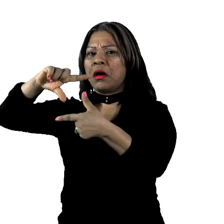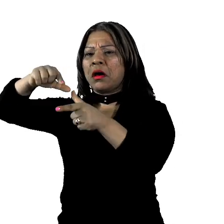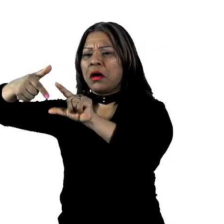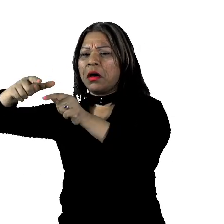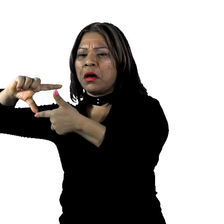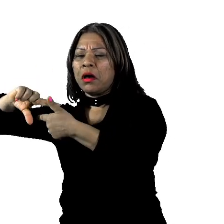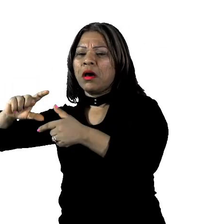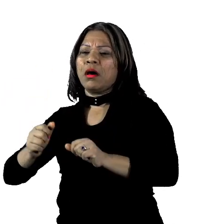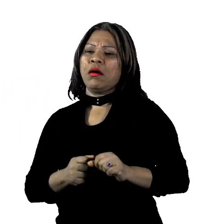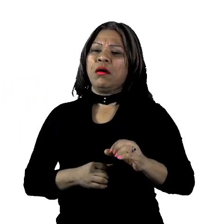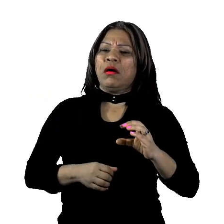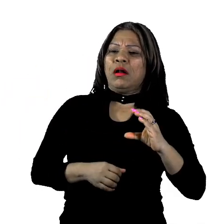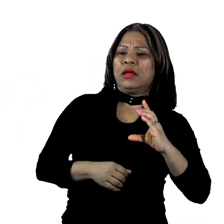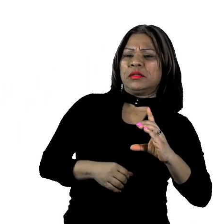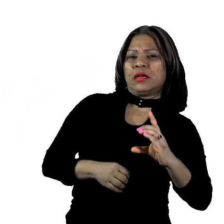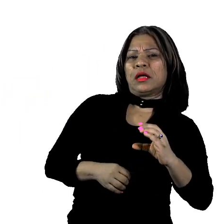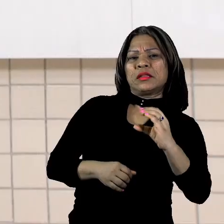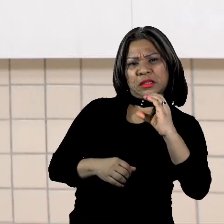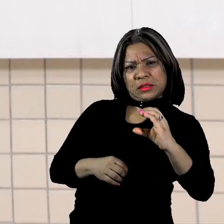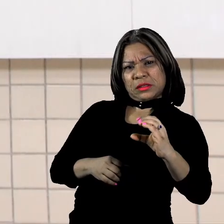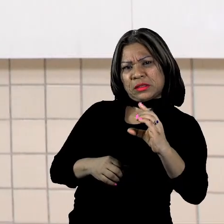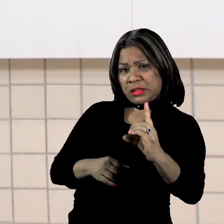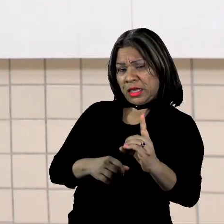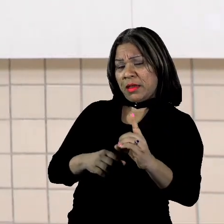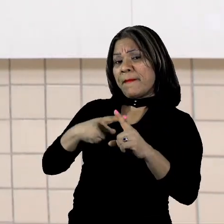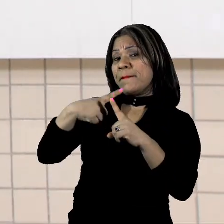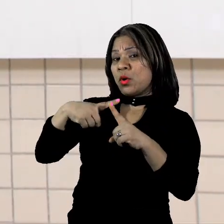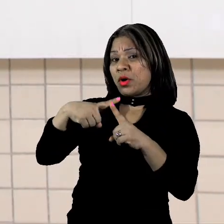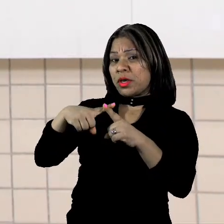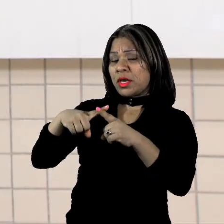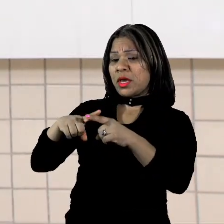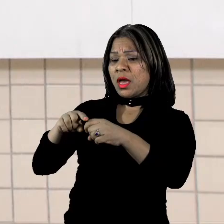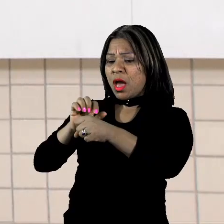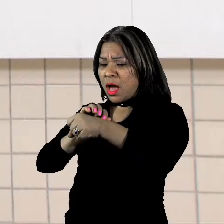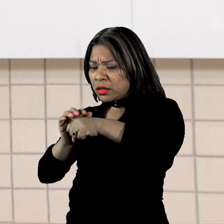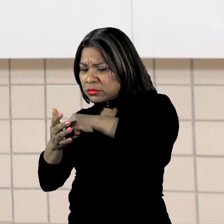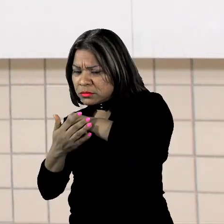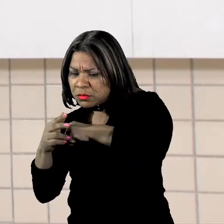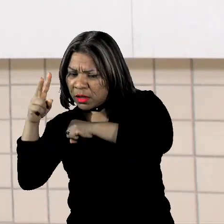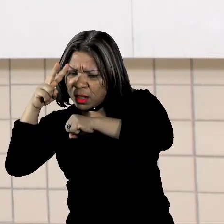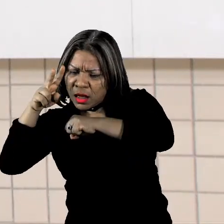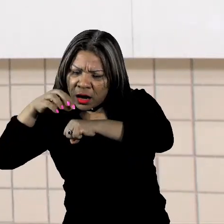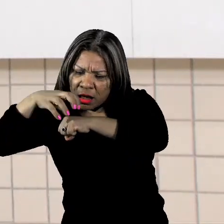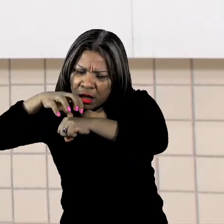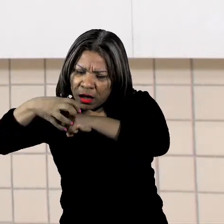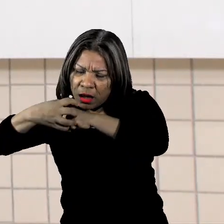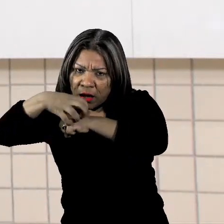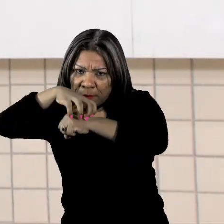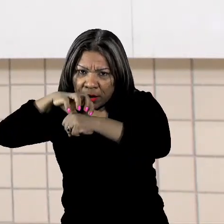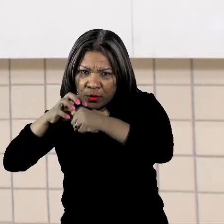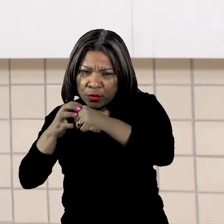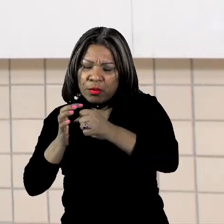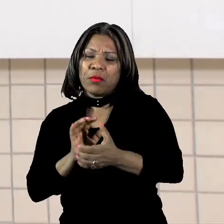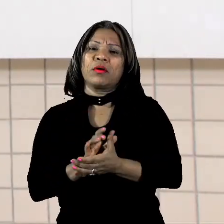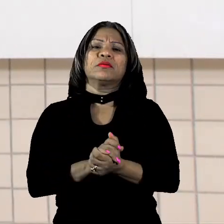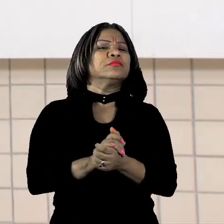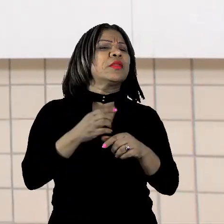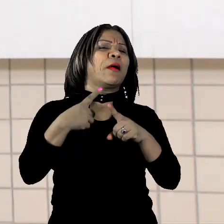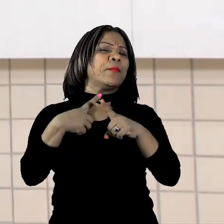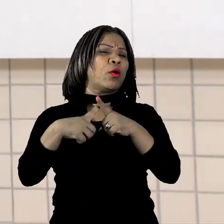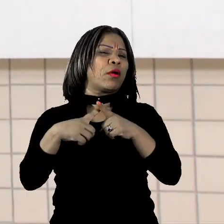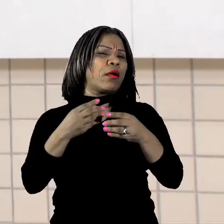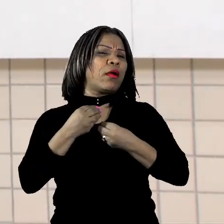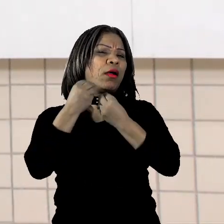superfície lembra uma coroa? Por que os vírus do coronavírus recebeu esse nome?